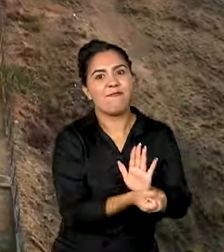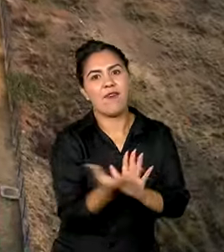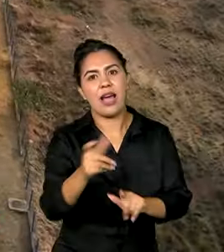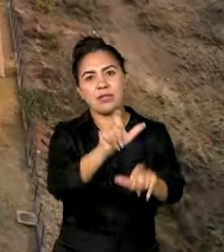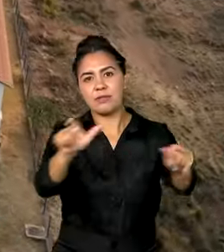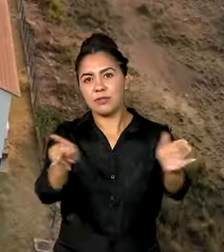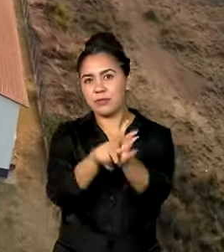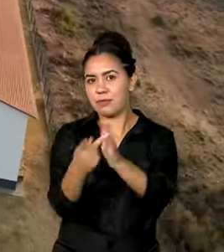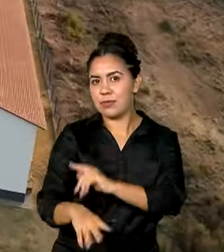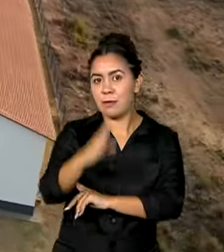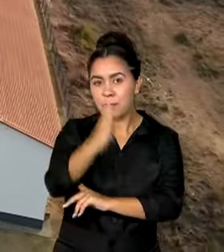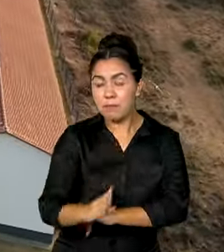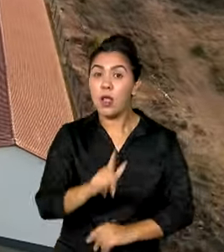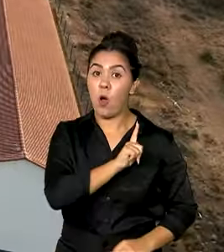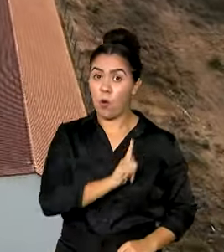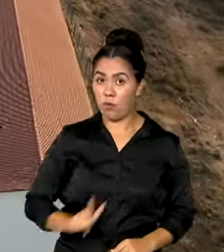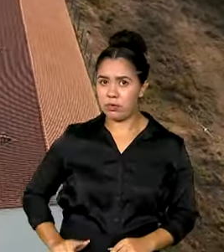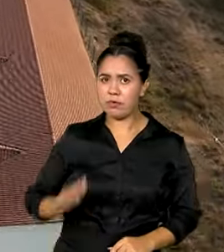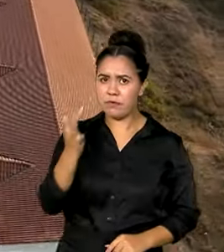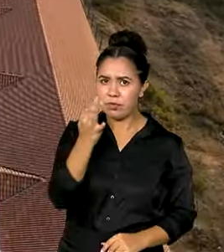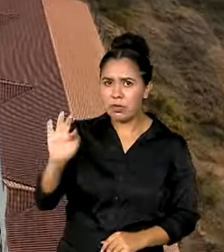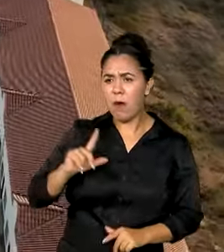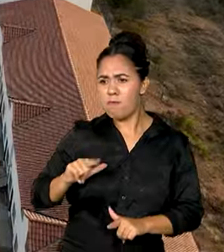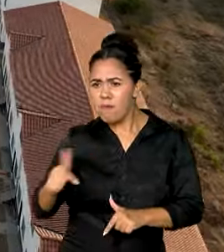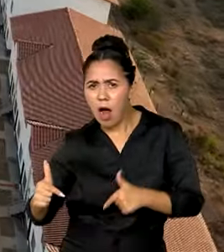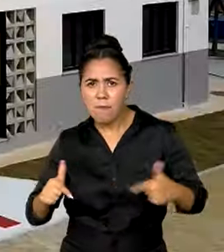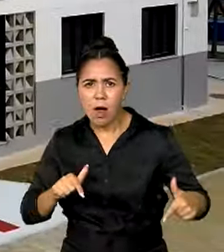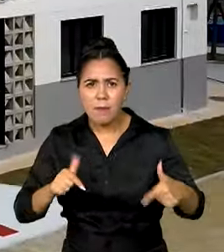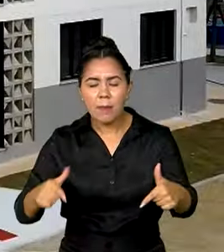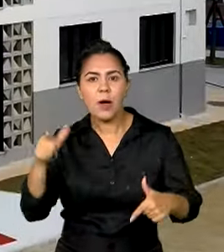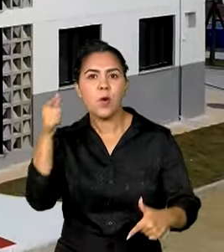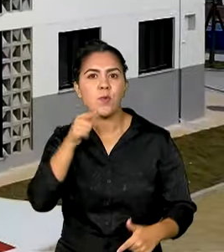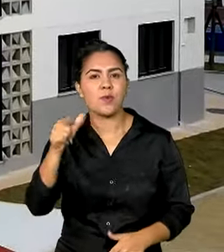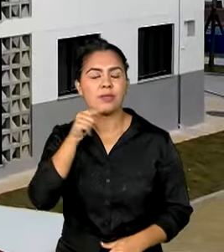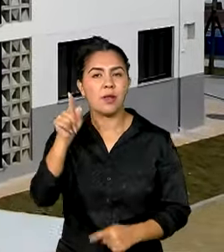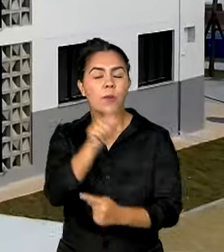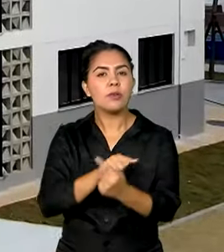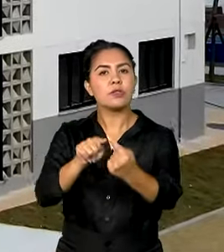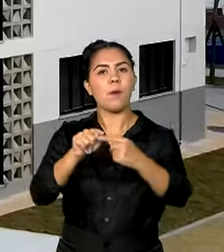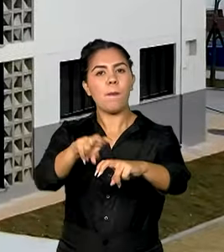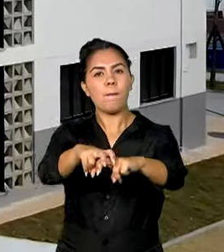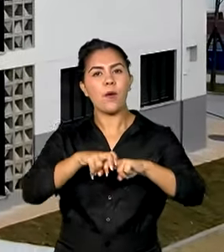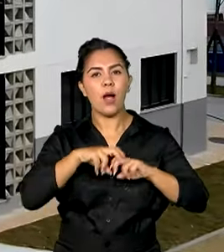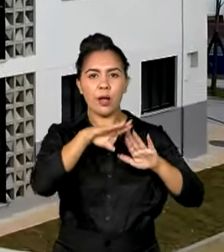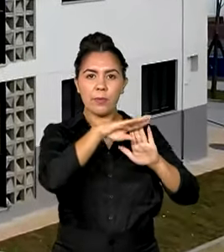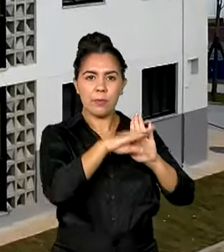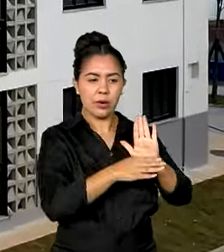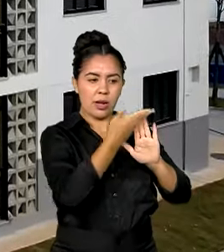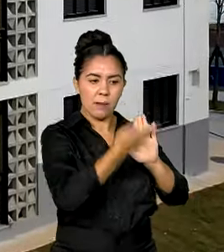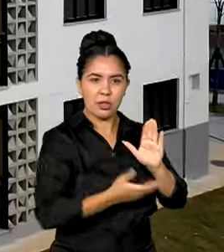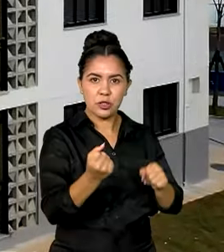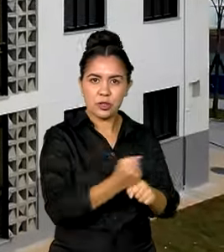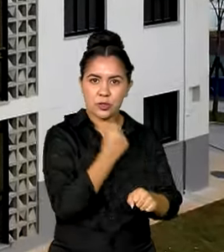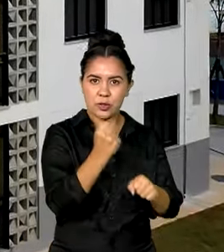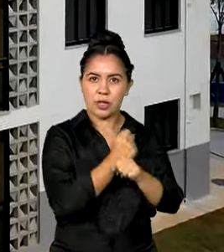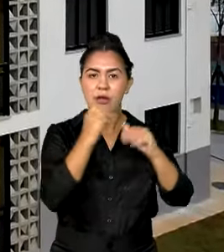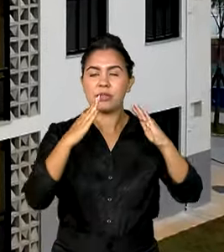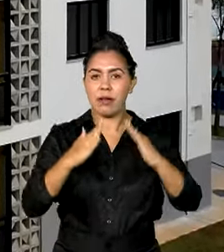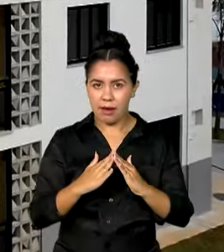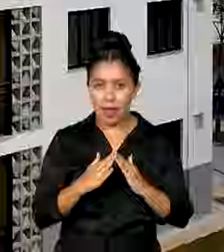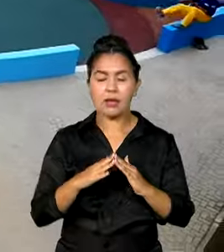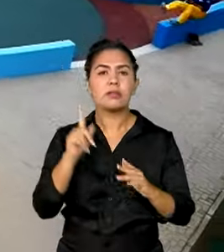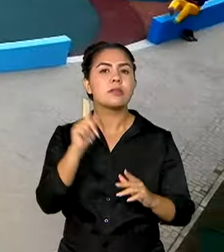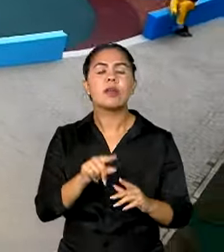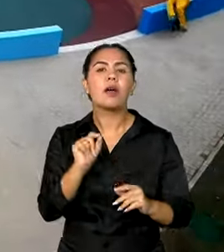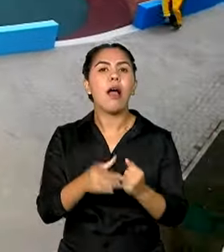E o governo federal tem trabalhado para realizar esse objetivo por meio do programa Minha Casa Minha Vida, que visa